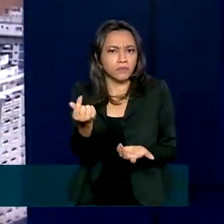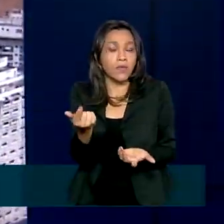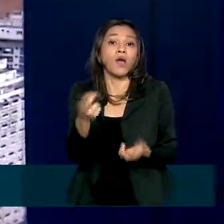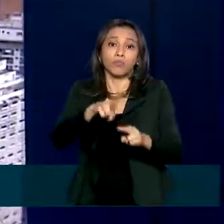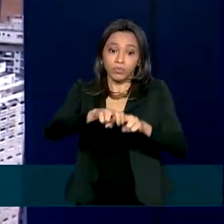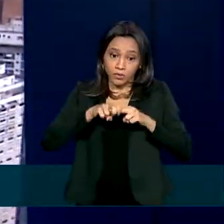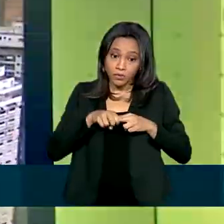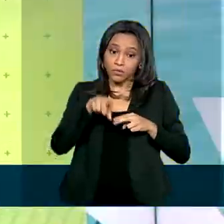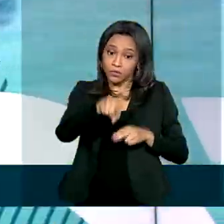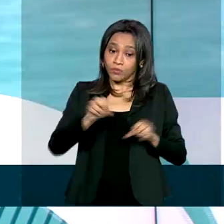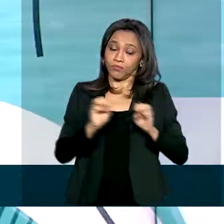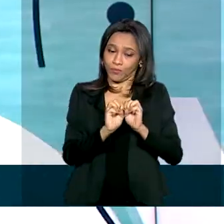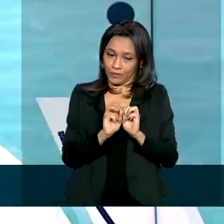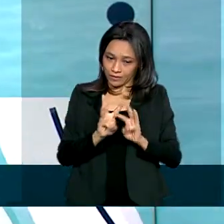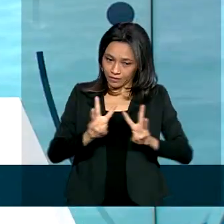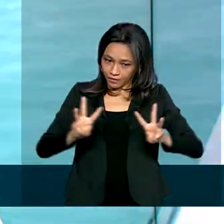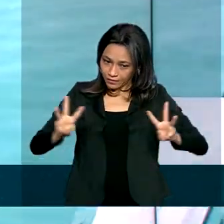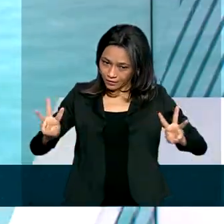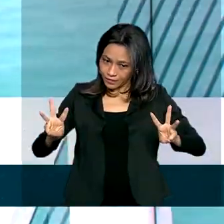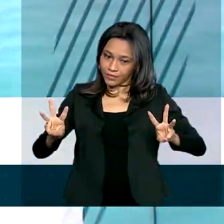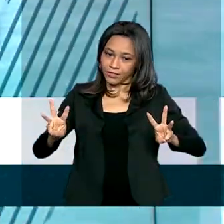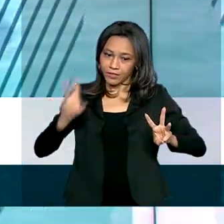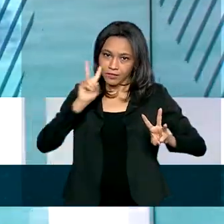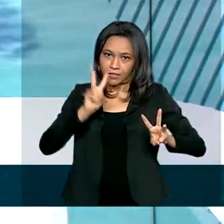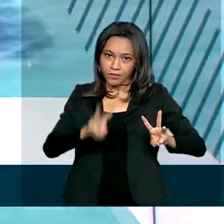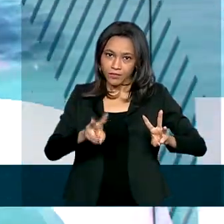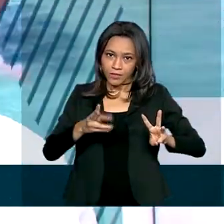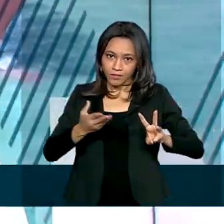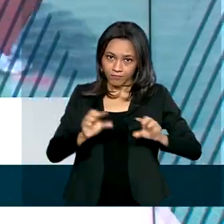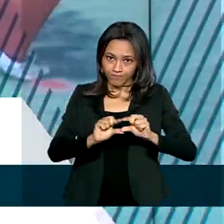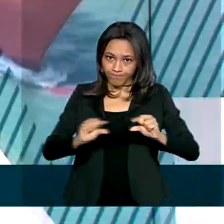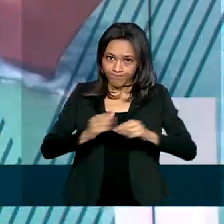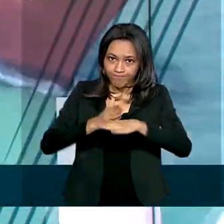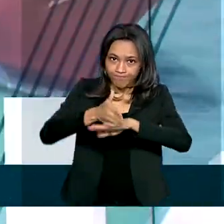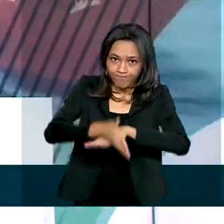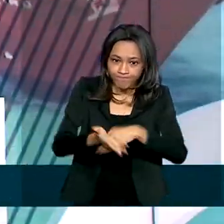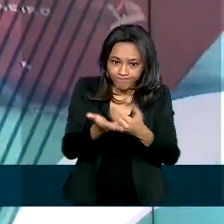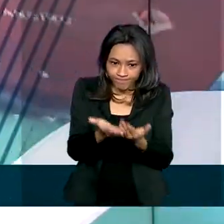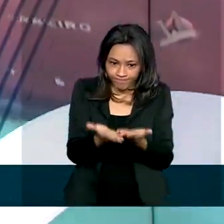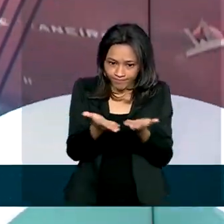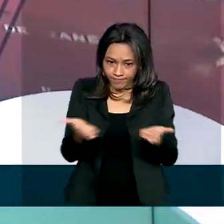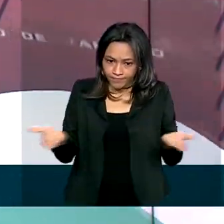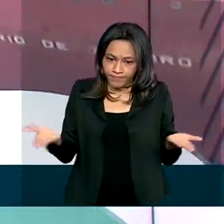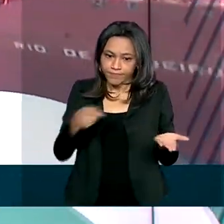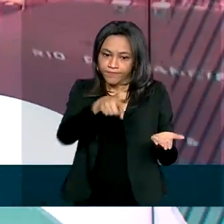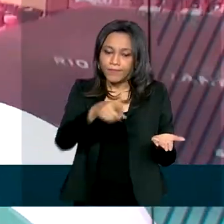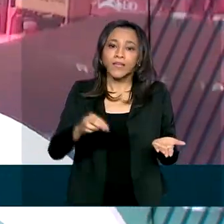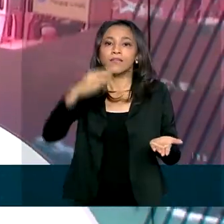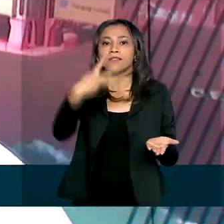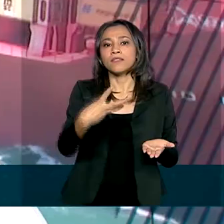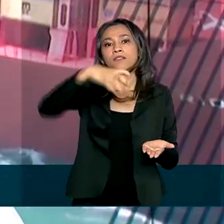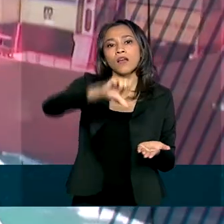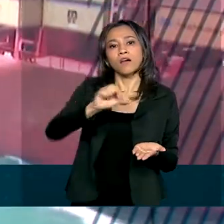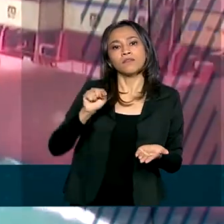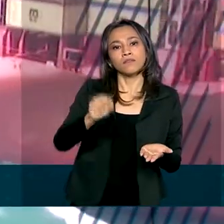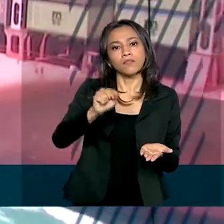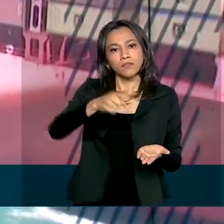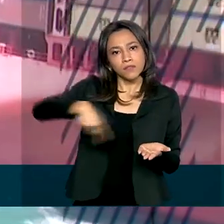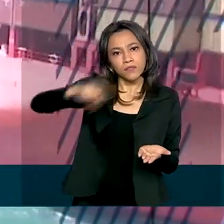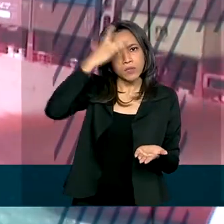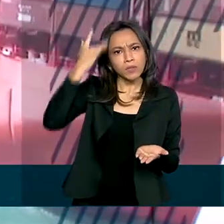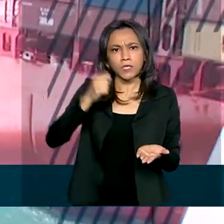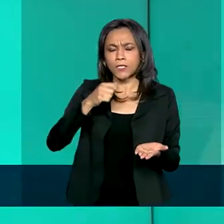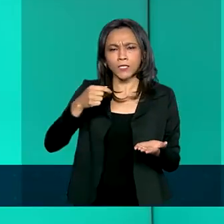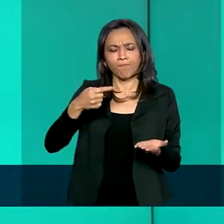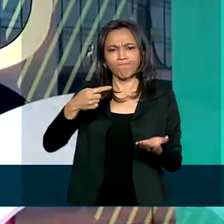site devoluçãoauxilioemergencial.cidadania.gov.br, cerca de 39 mil pessoas que não